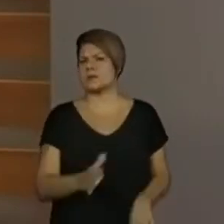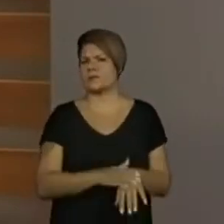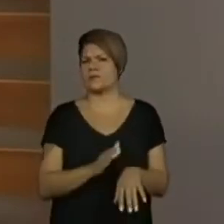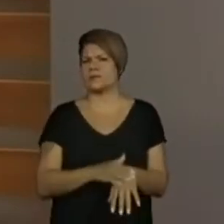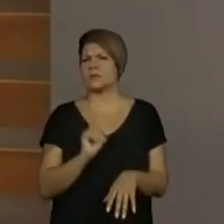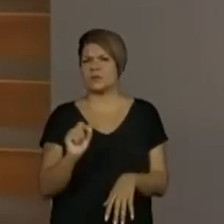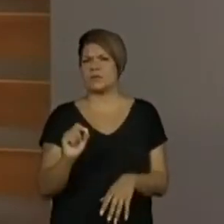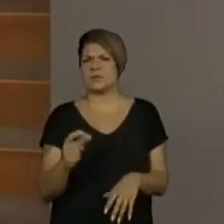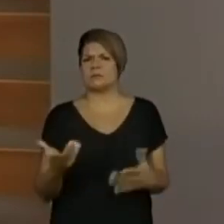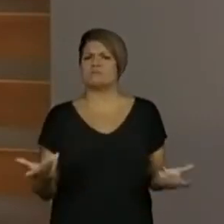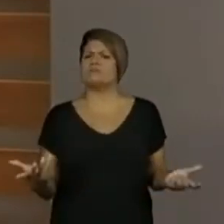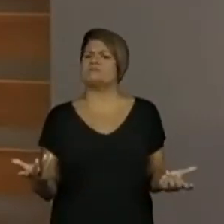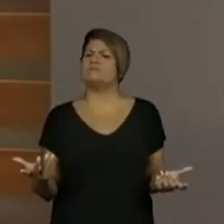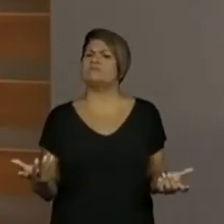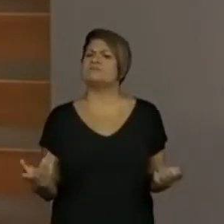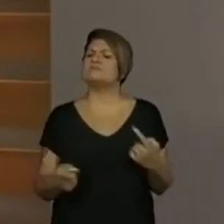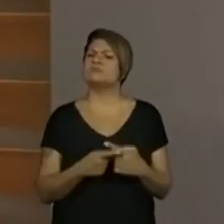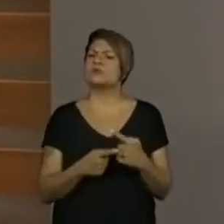ele queria causar no lago?